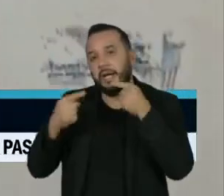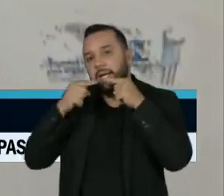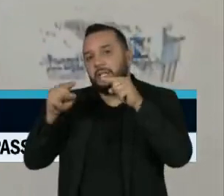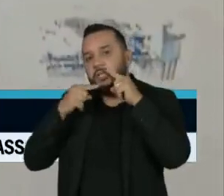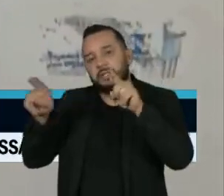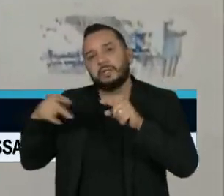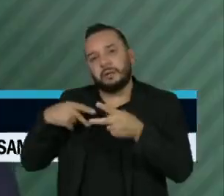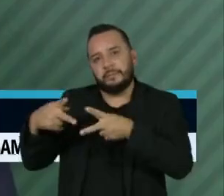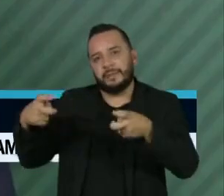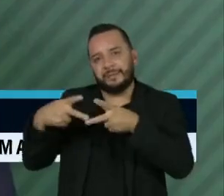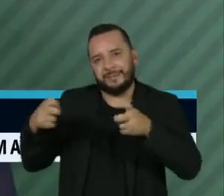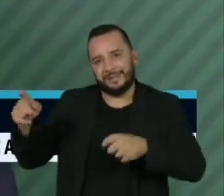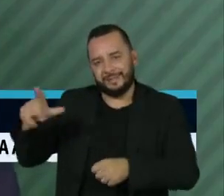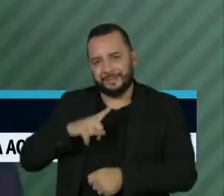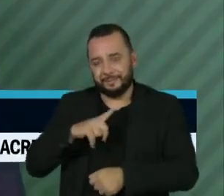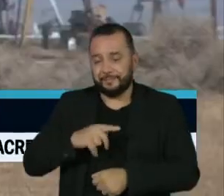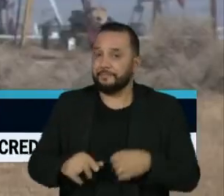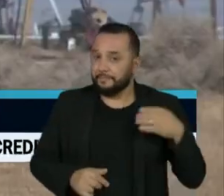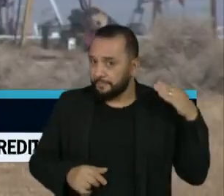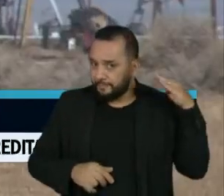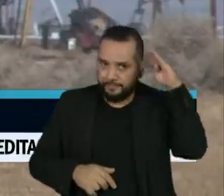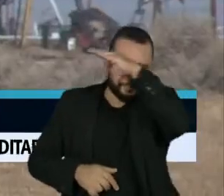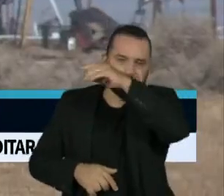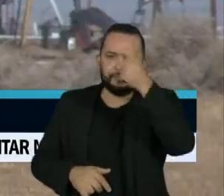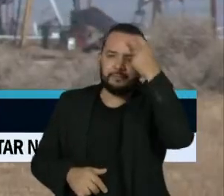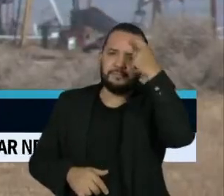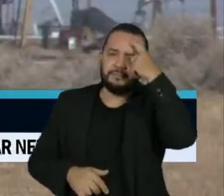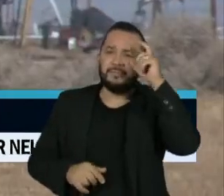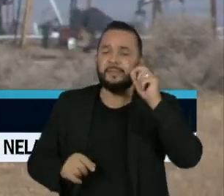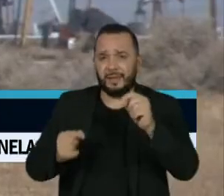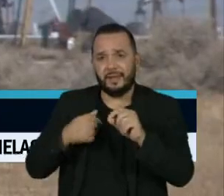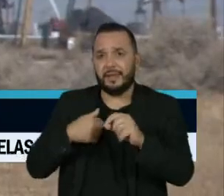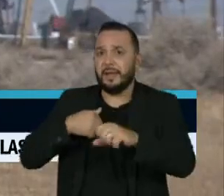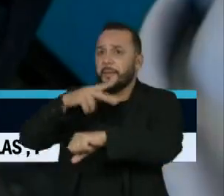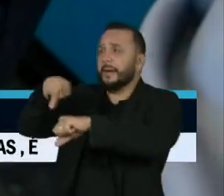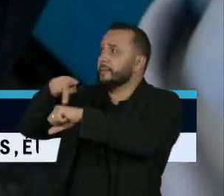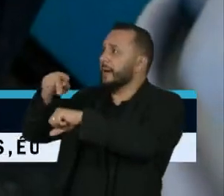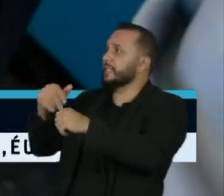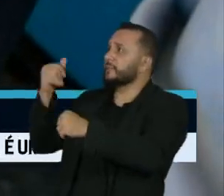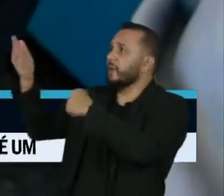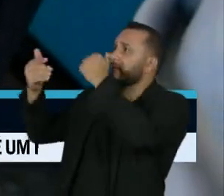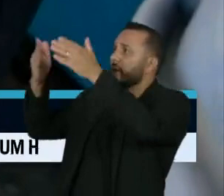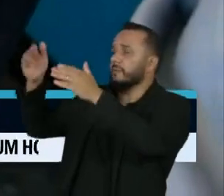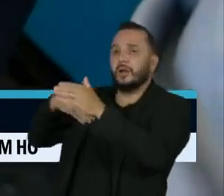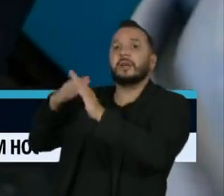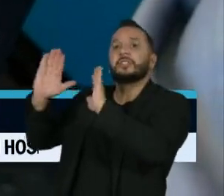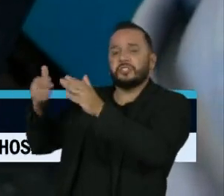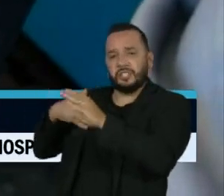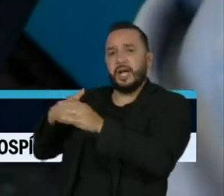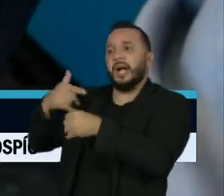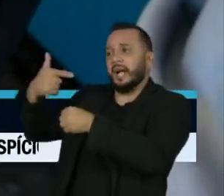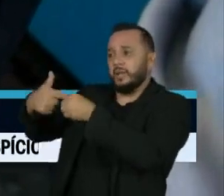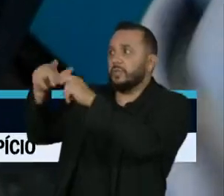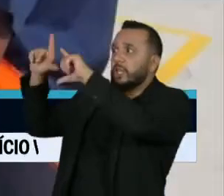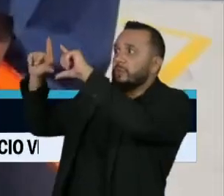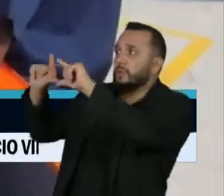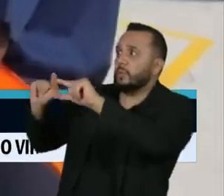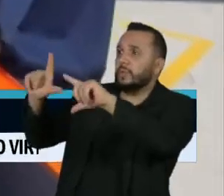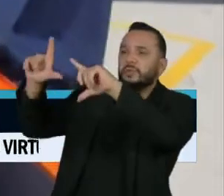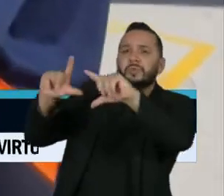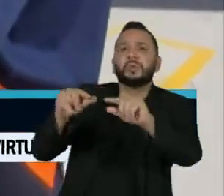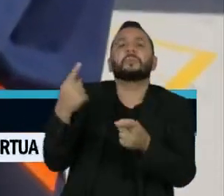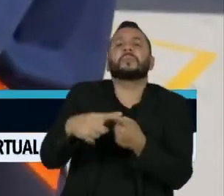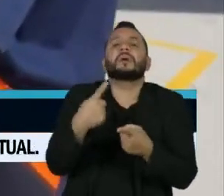preços da companhia. Para Bolsonaro, a redução no mercado internacional deveria ser seguida imediatamente